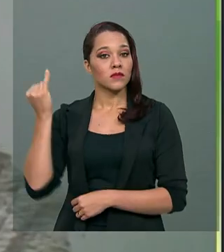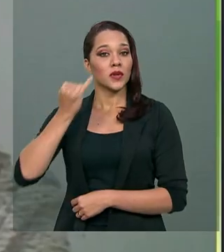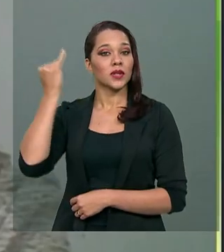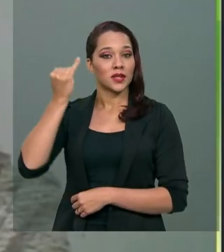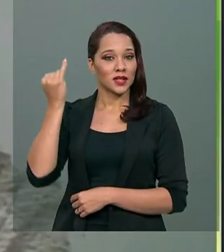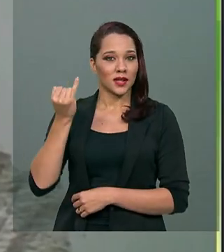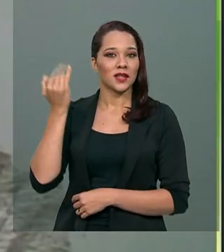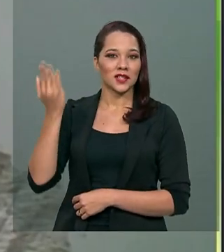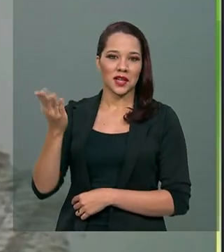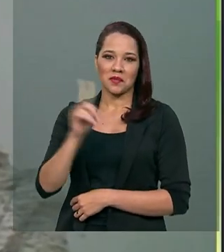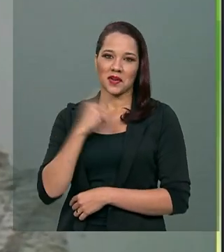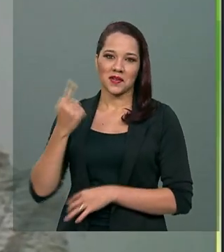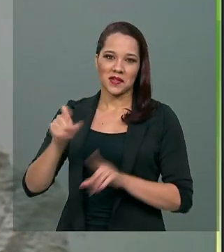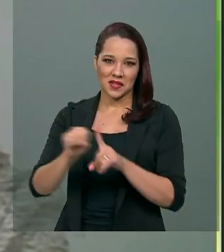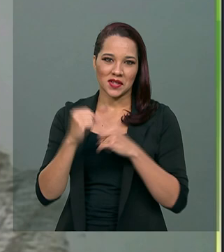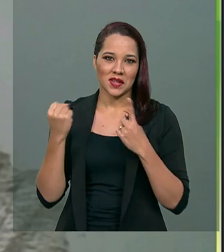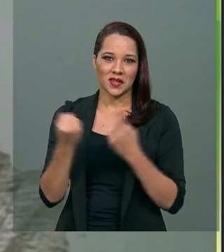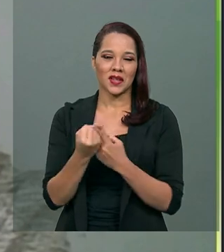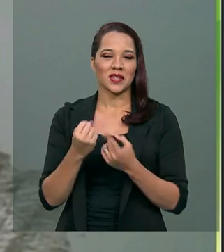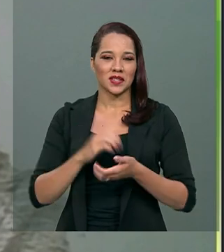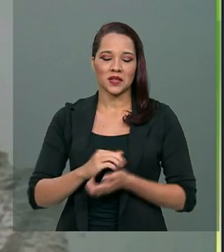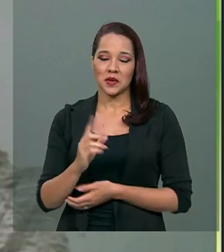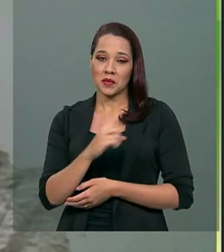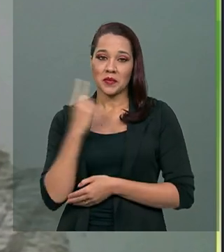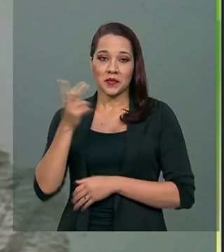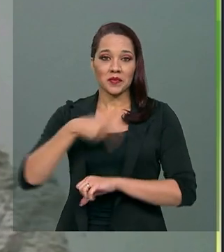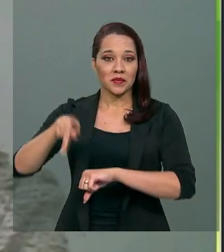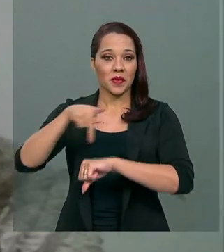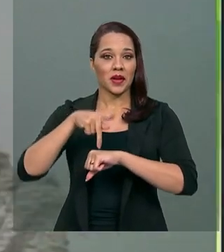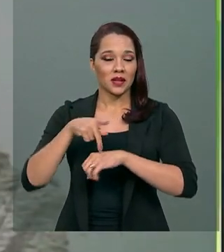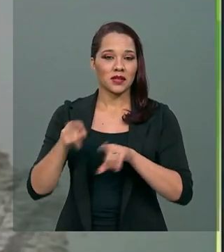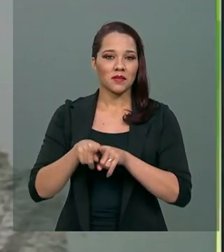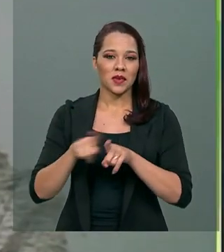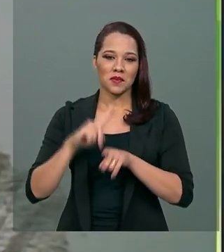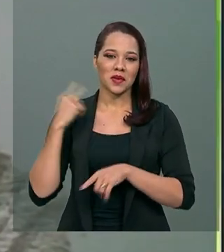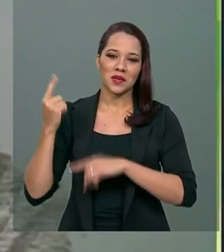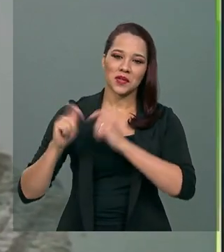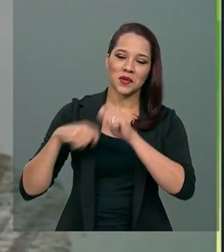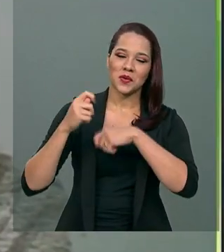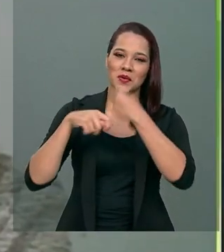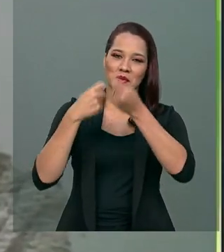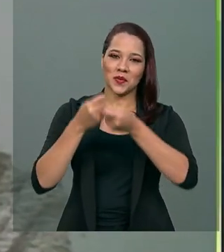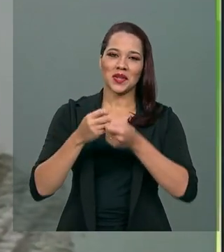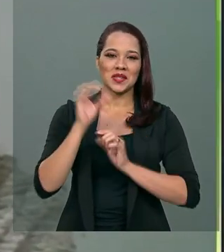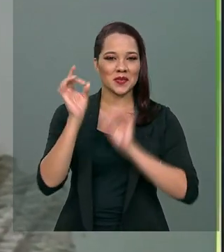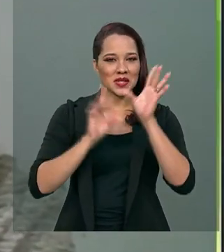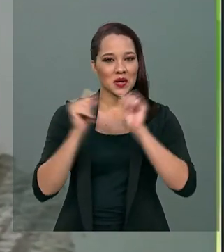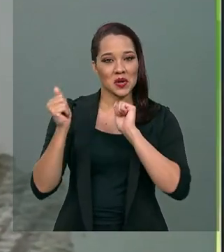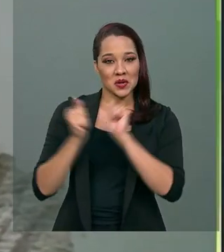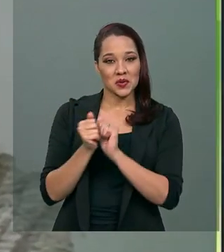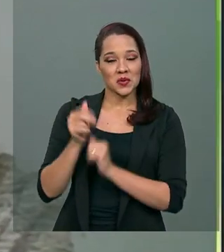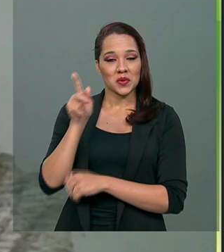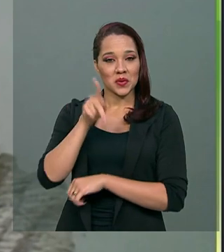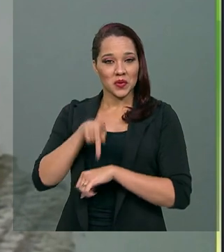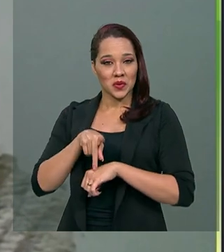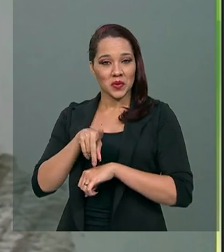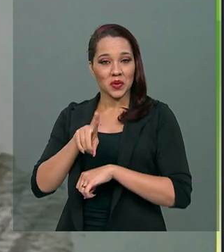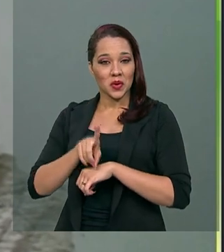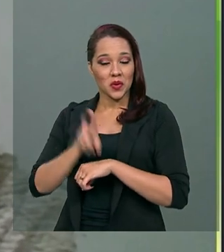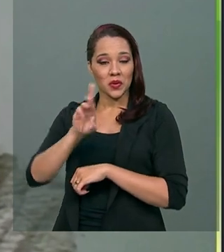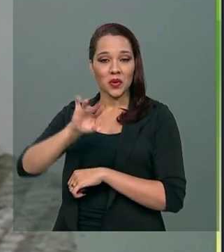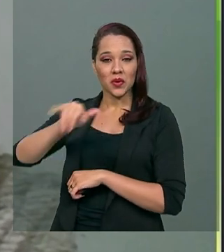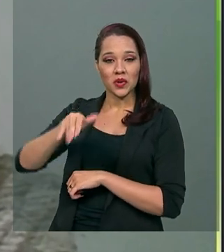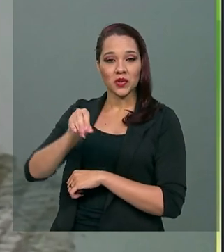tão relevante para a nossa sociedade, para o nosso país, para a nossa economia, em especial estar aqui com o doutor José Roberto Tadros, da CNC.